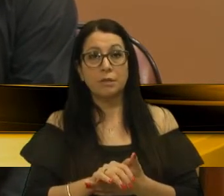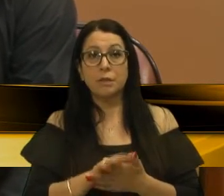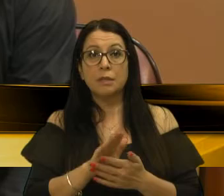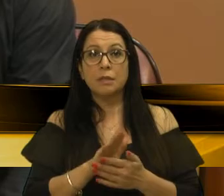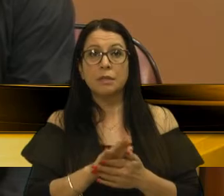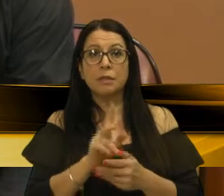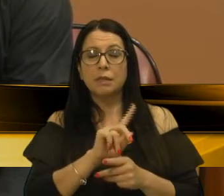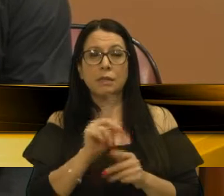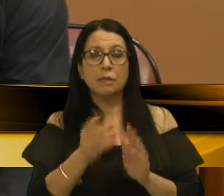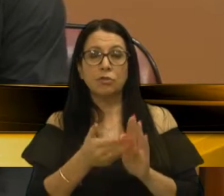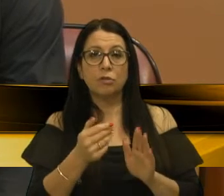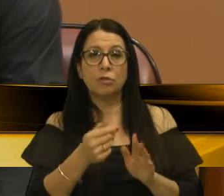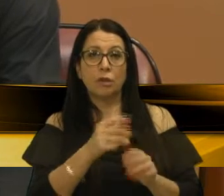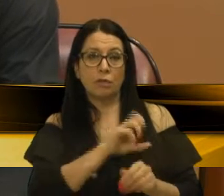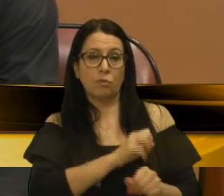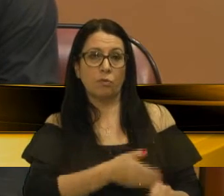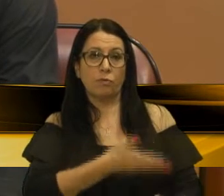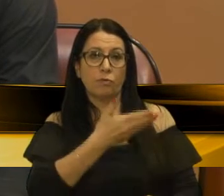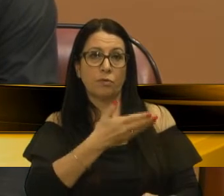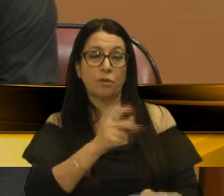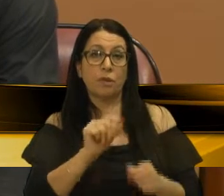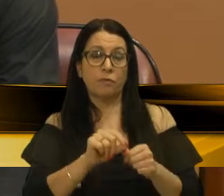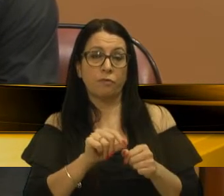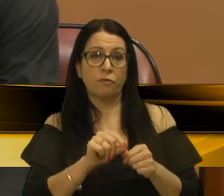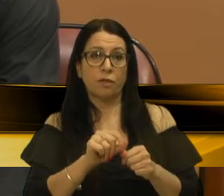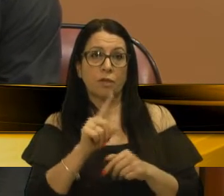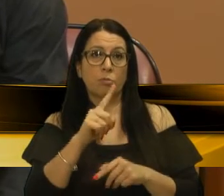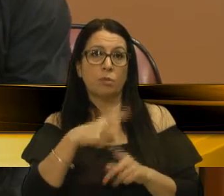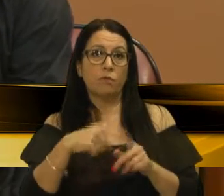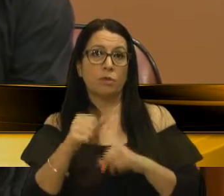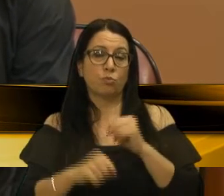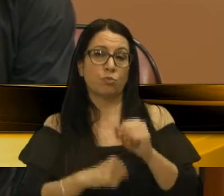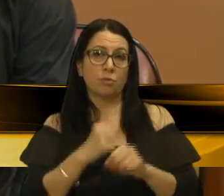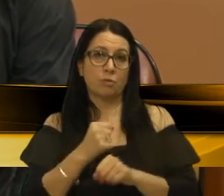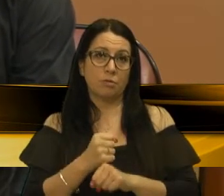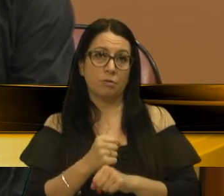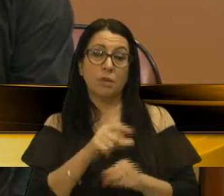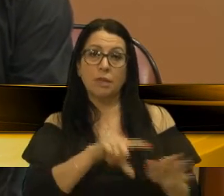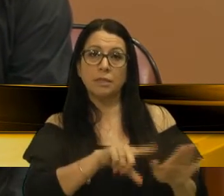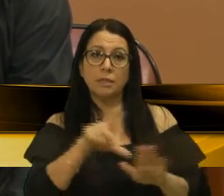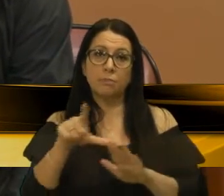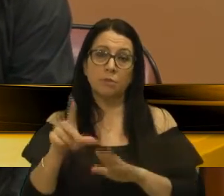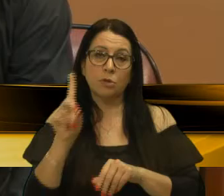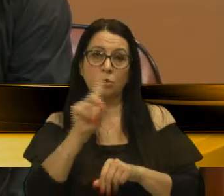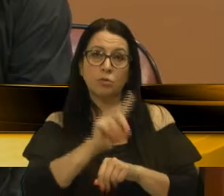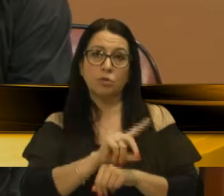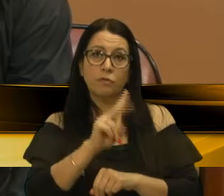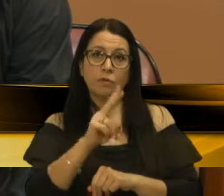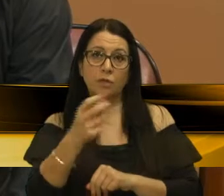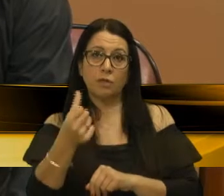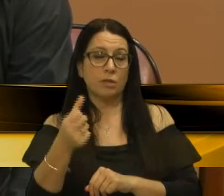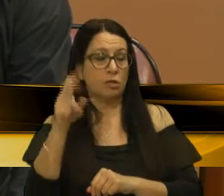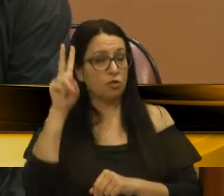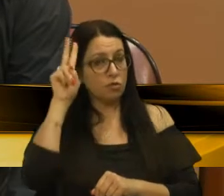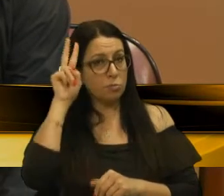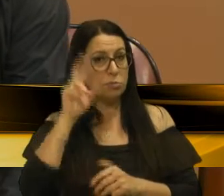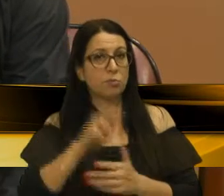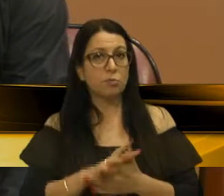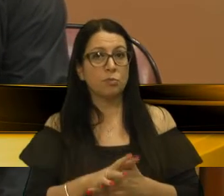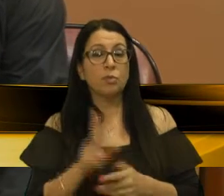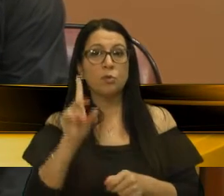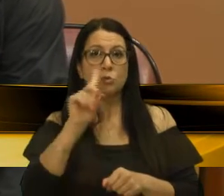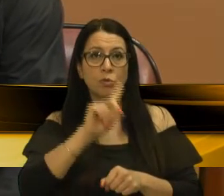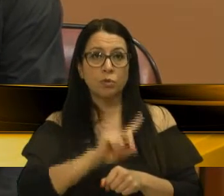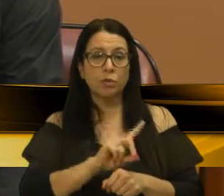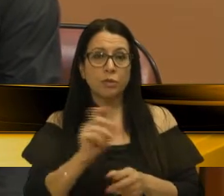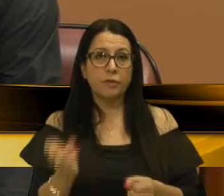à Hipertensão Aterial a ser promovida anualmente, na semana do dia 26 de abril, data em que